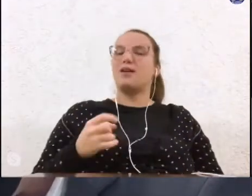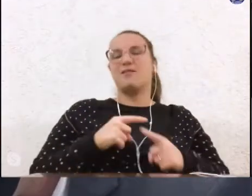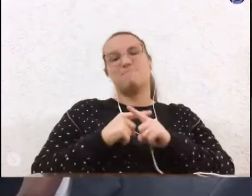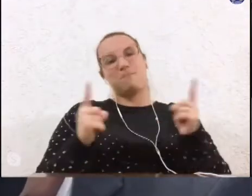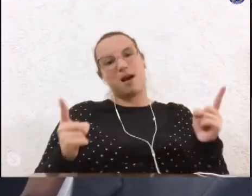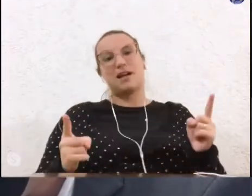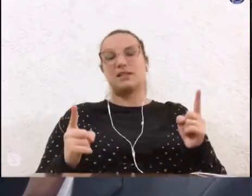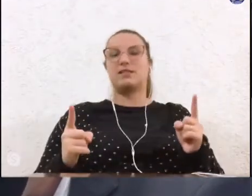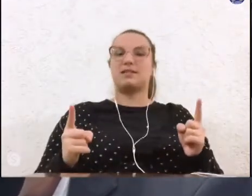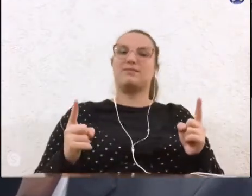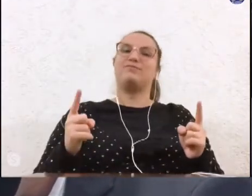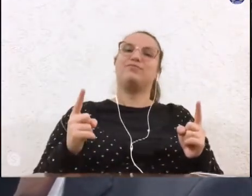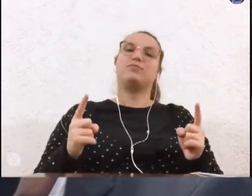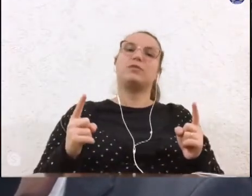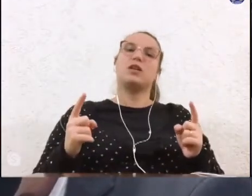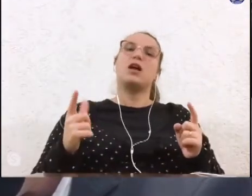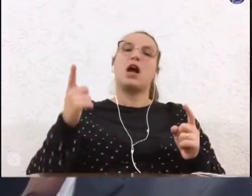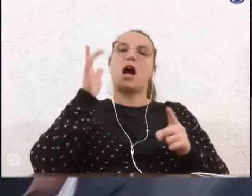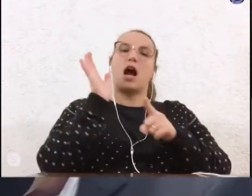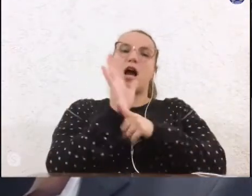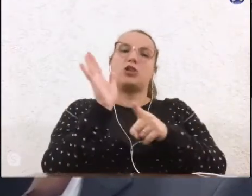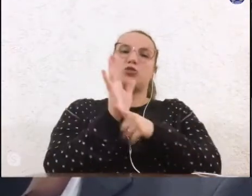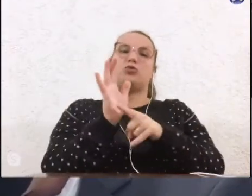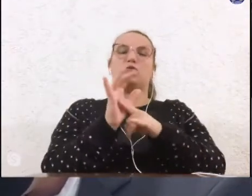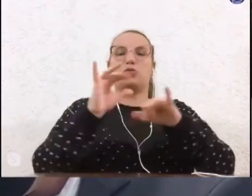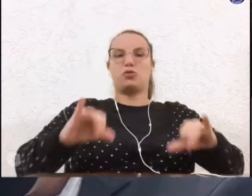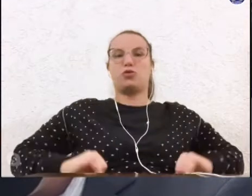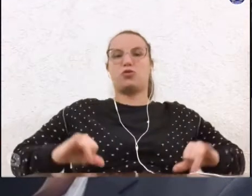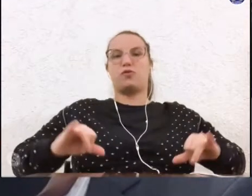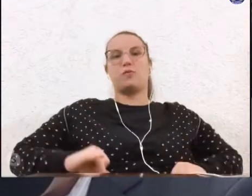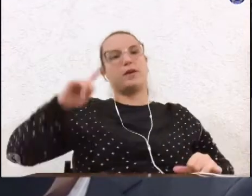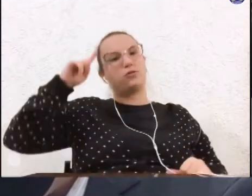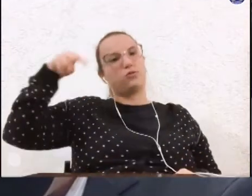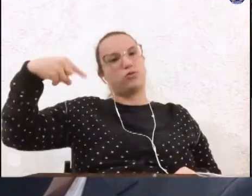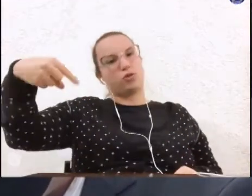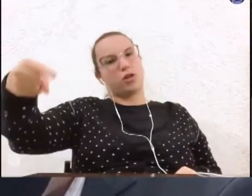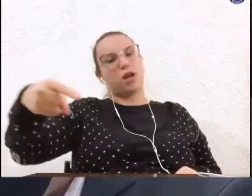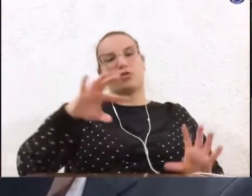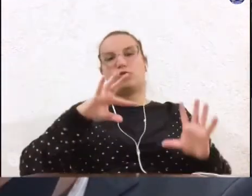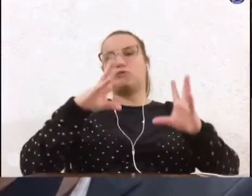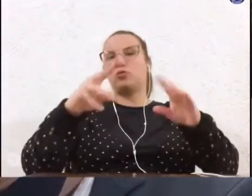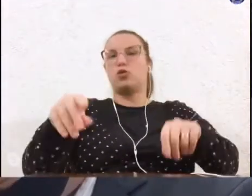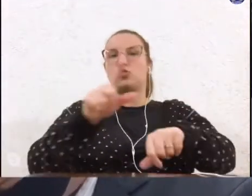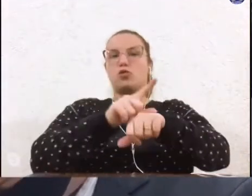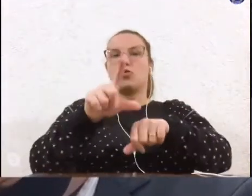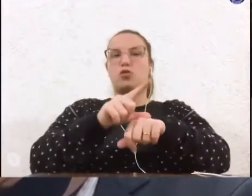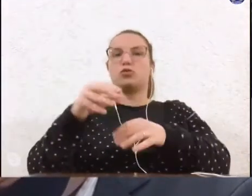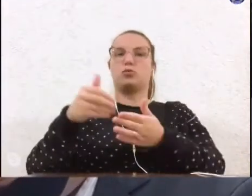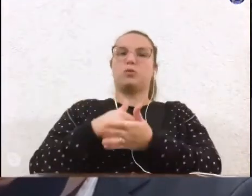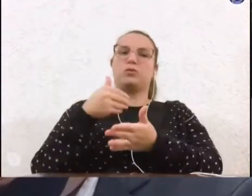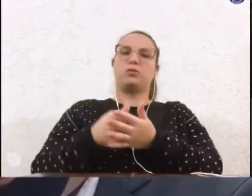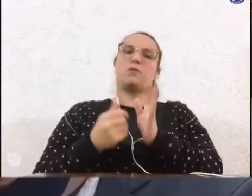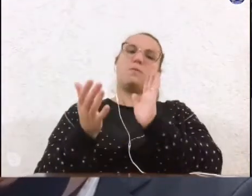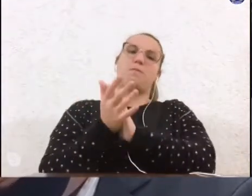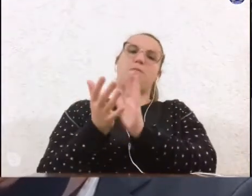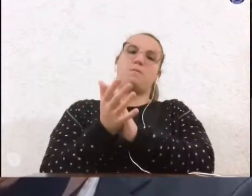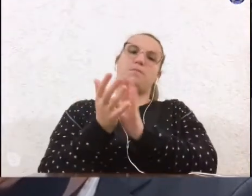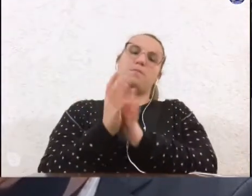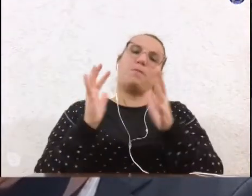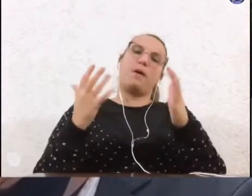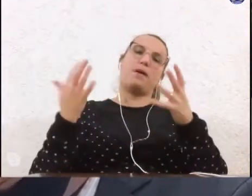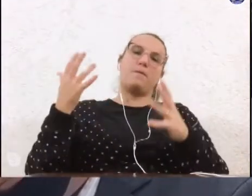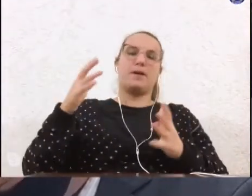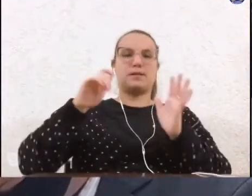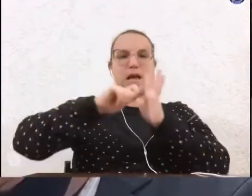mas minimizando um sofrimento diário de todos os nossos comerciantes botucatuenses. Parabéns, vereador Laudo, também queria pedir para assinar a